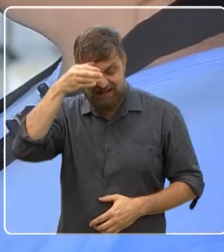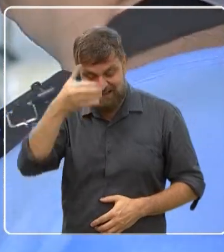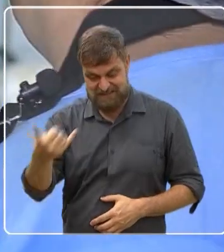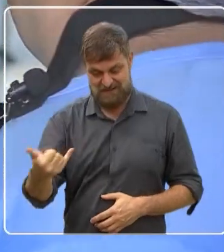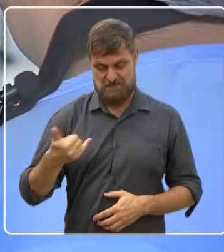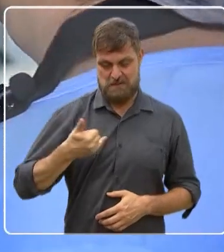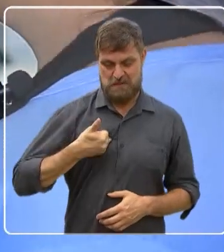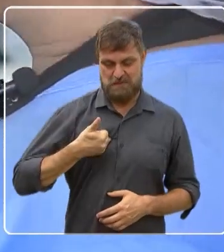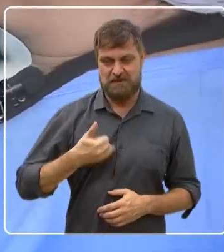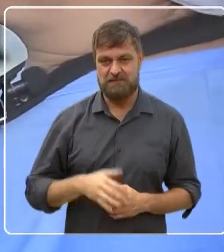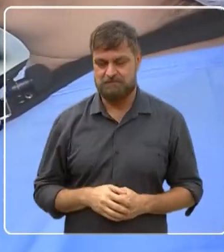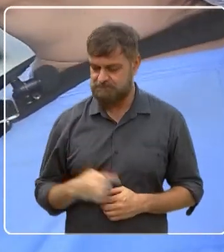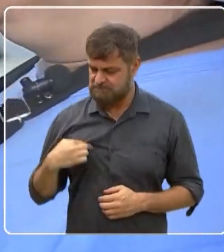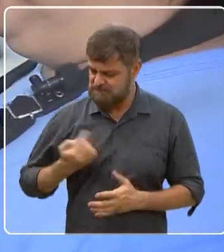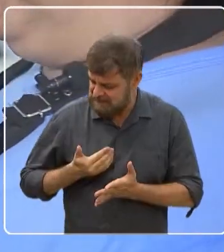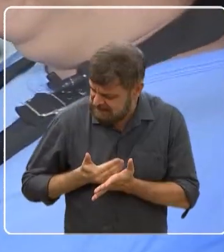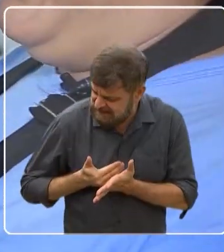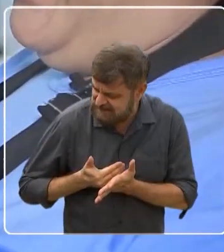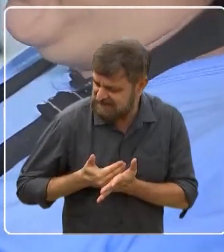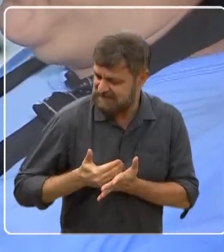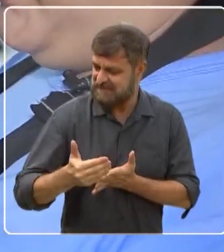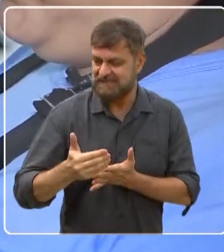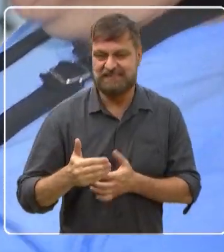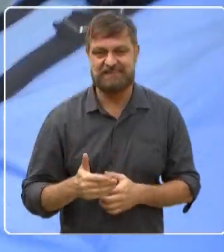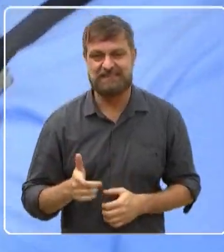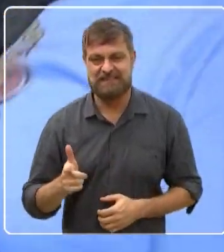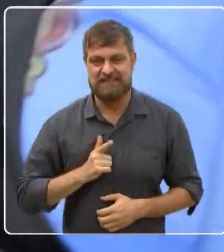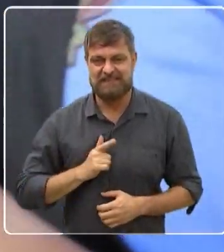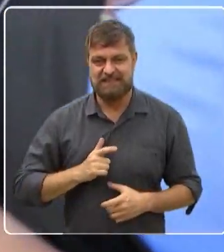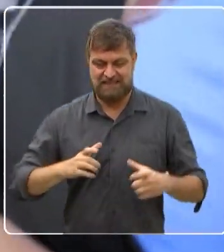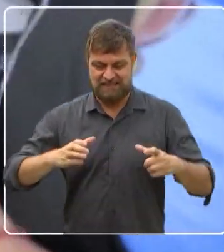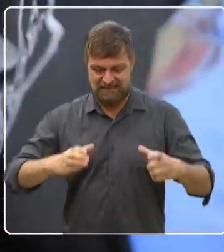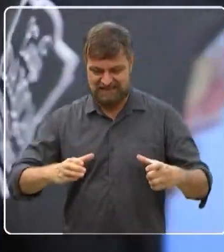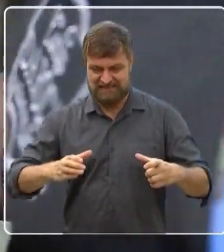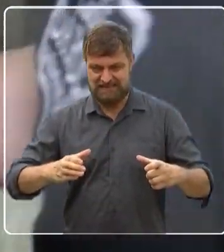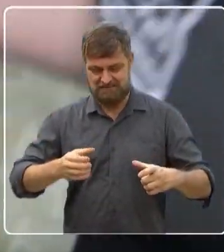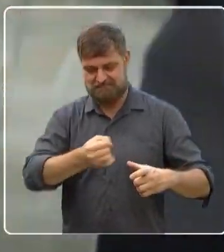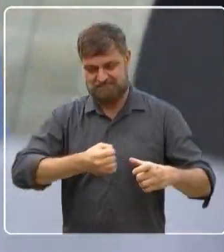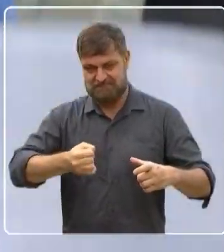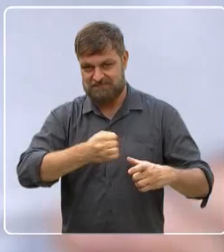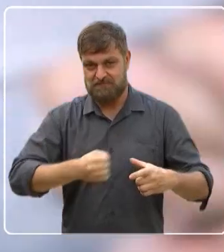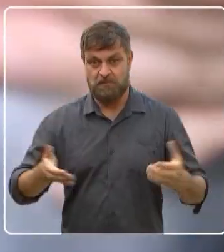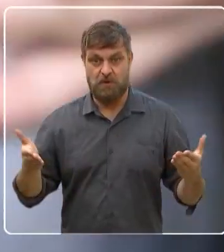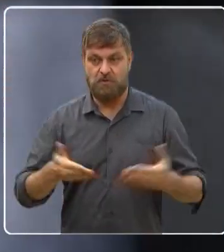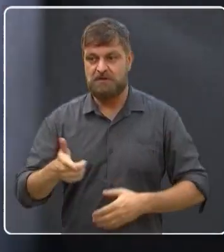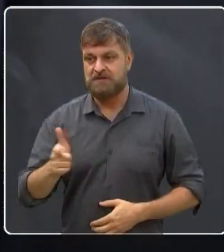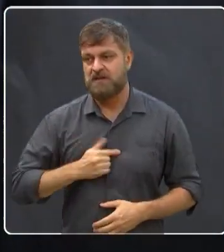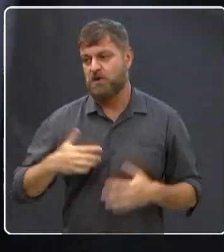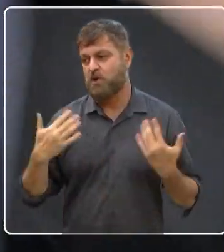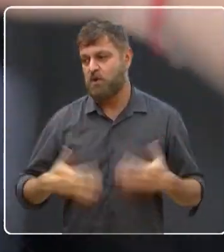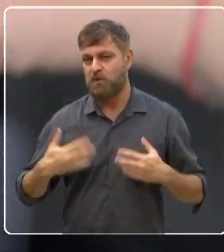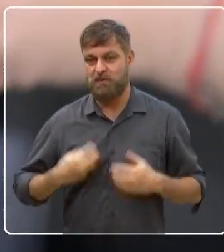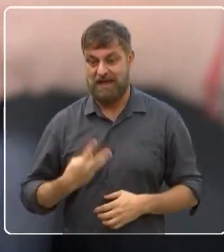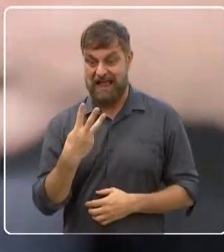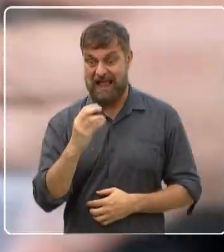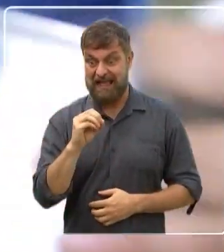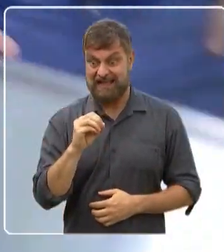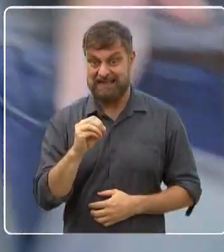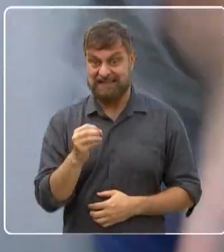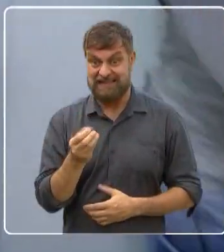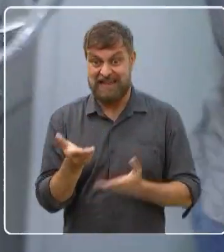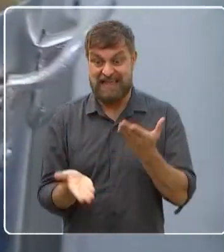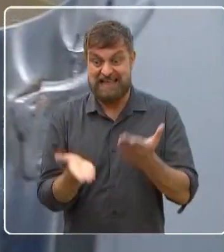Martins. E a gente começou nesse caldeirãozinho aqui. E hoje a gente tá com mais de 30 quilos.